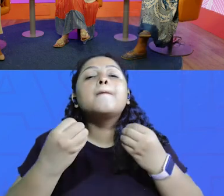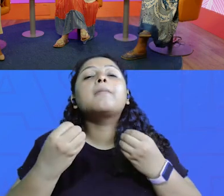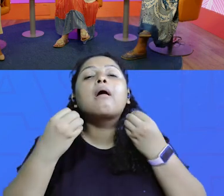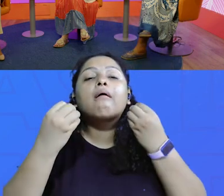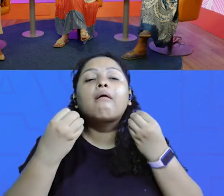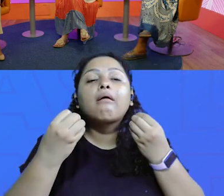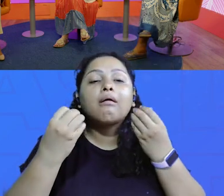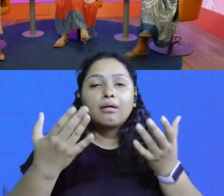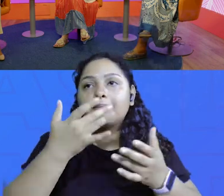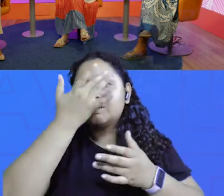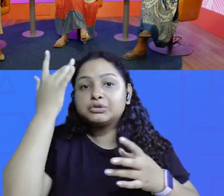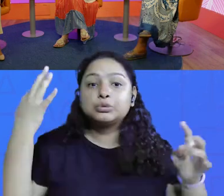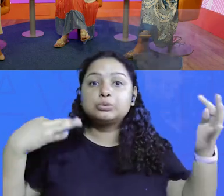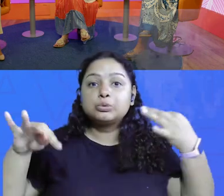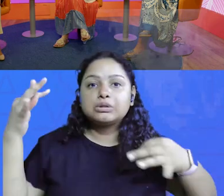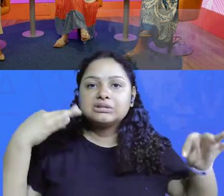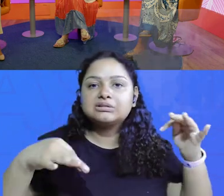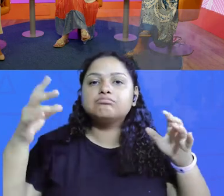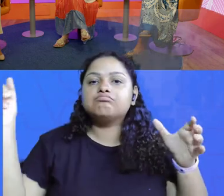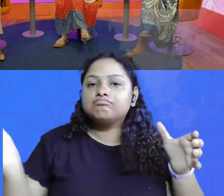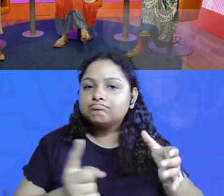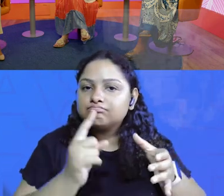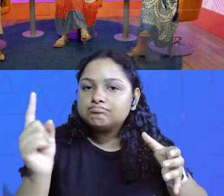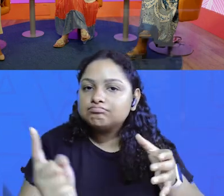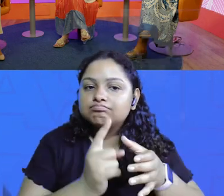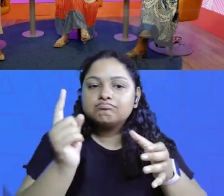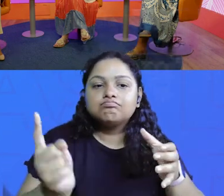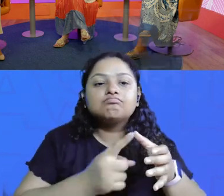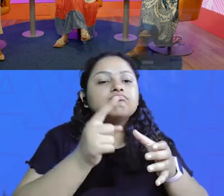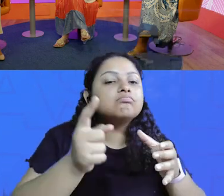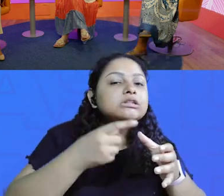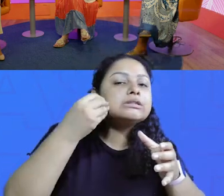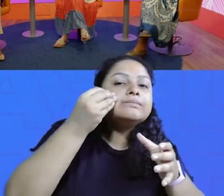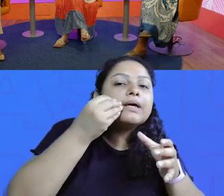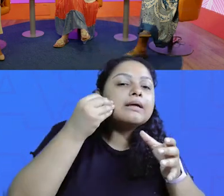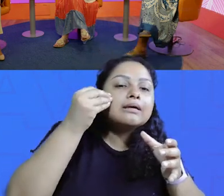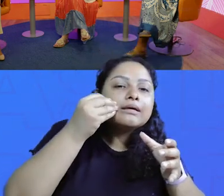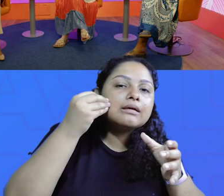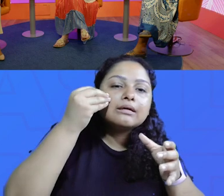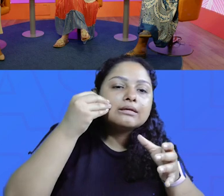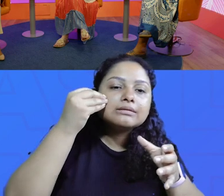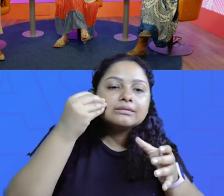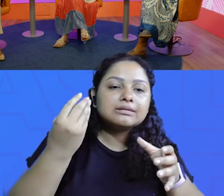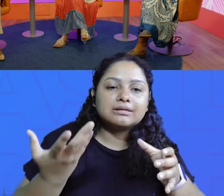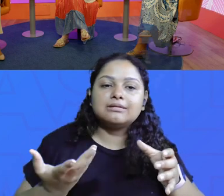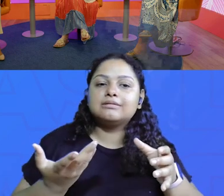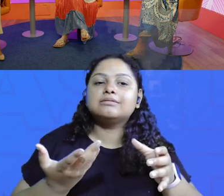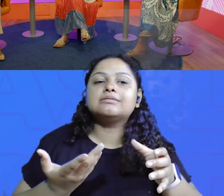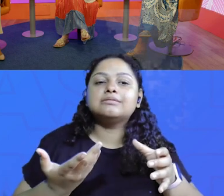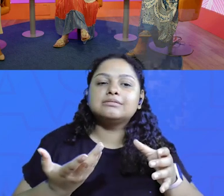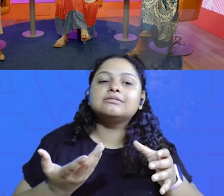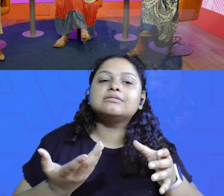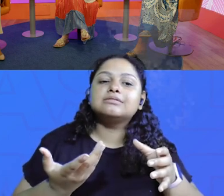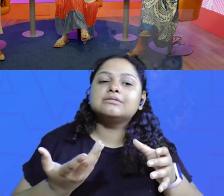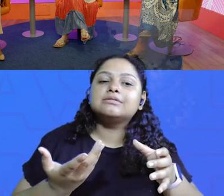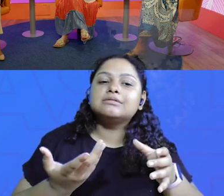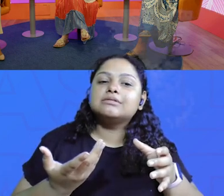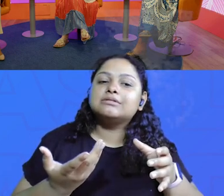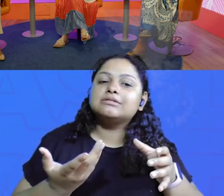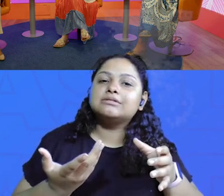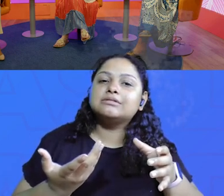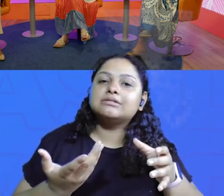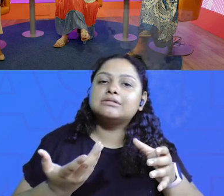para que os turistas venham provar o melhor